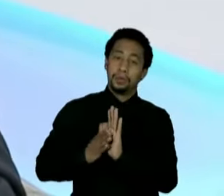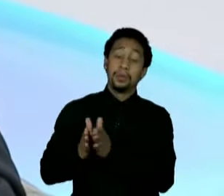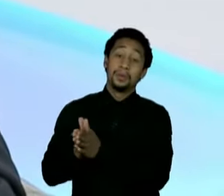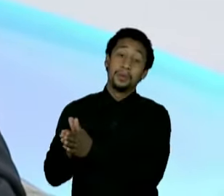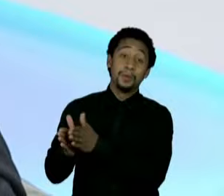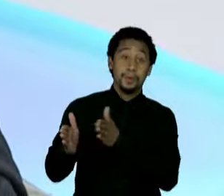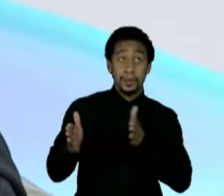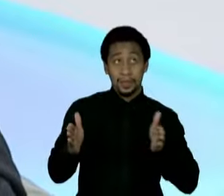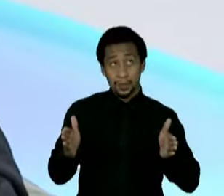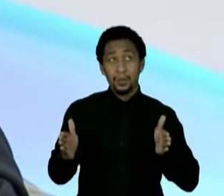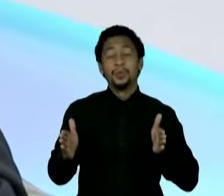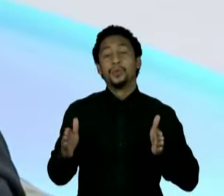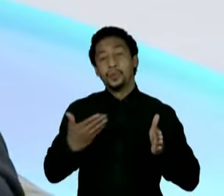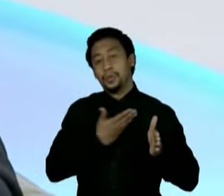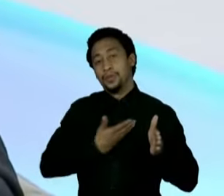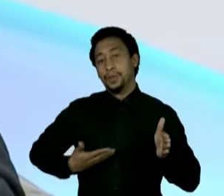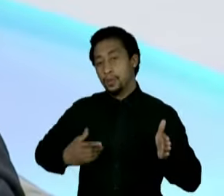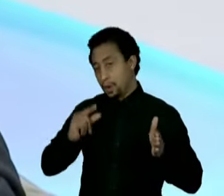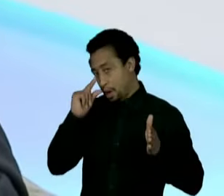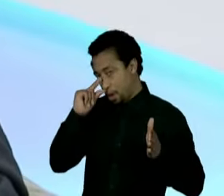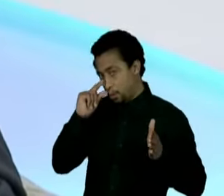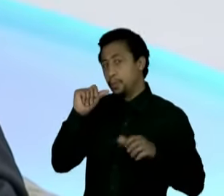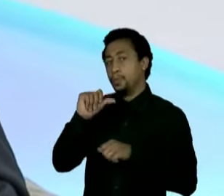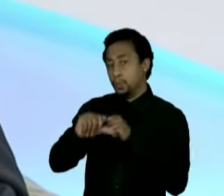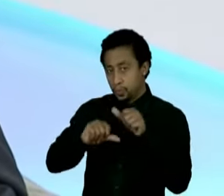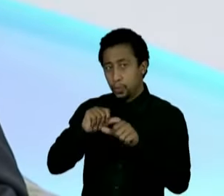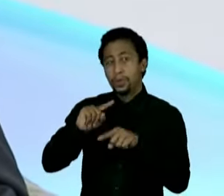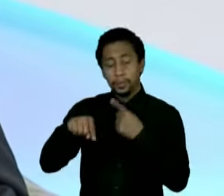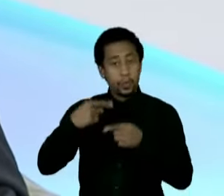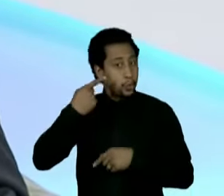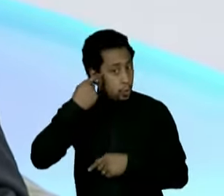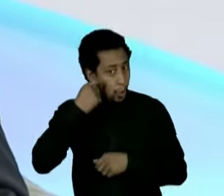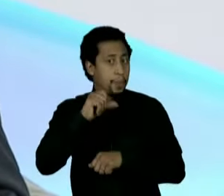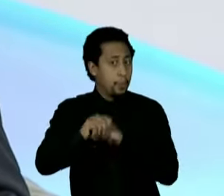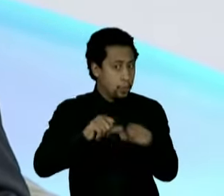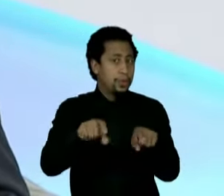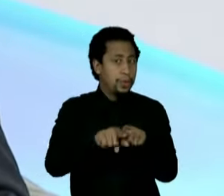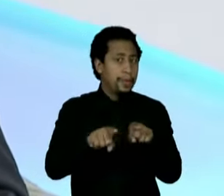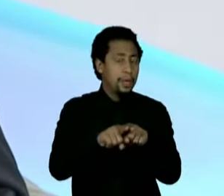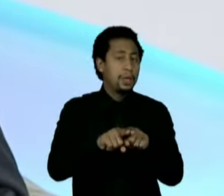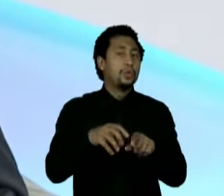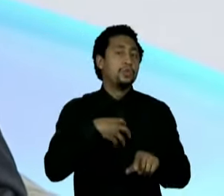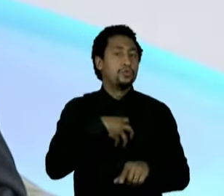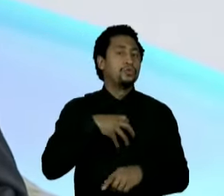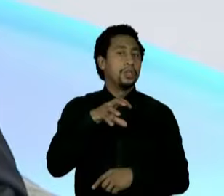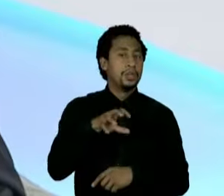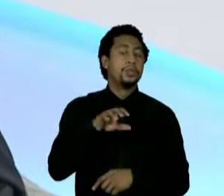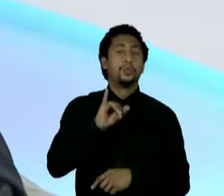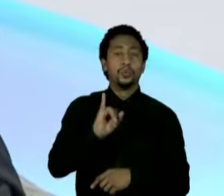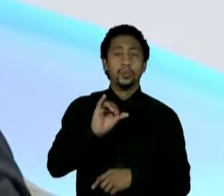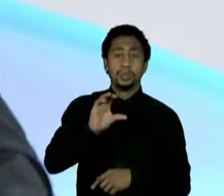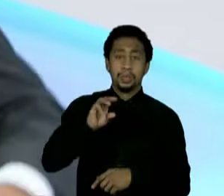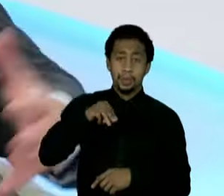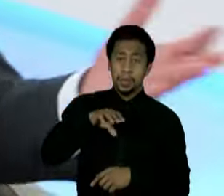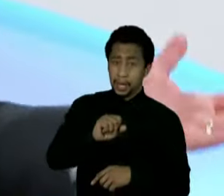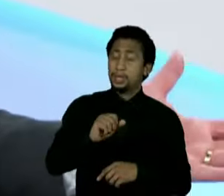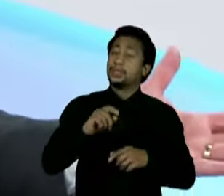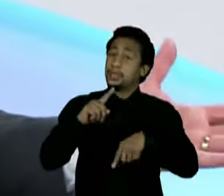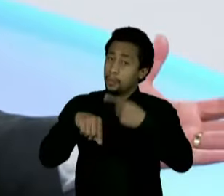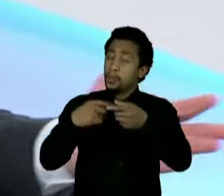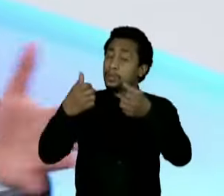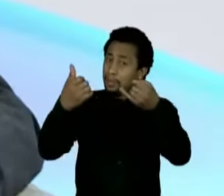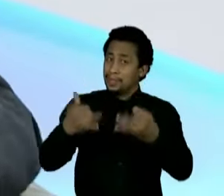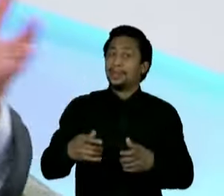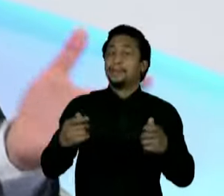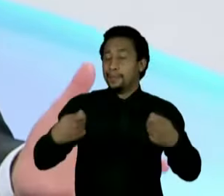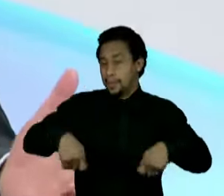do governador Alckmin e depois outra agora no governo do Dória. E durante a suspensão, a gente, então, pudesse equalizar o ICMS do combustível. Aqui em